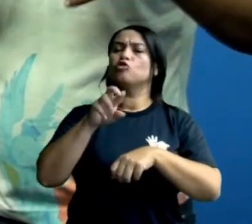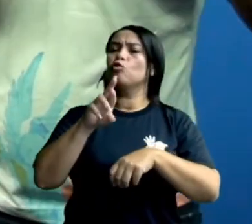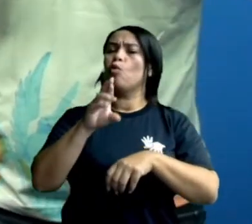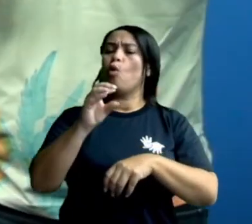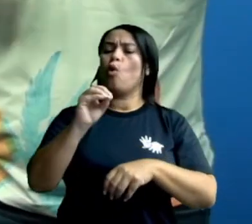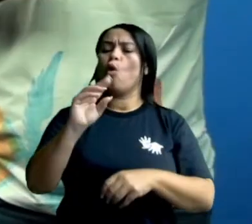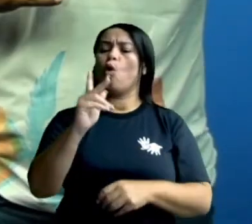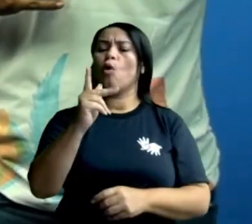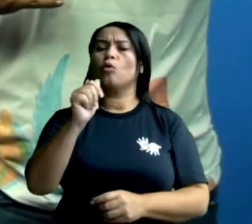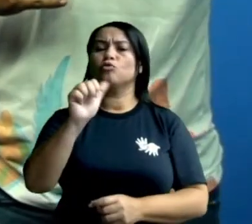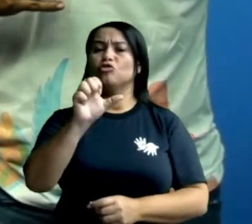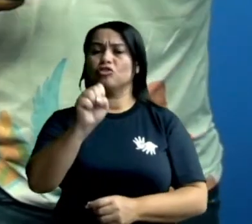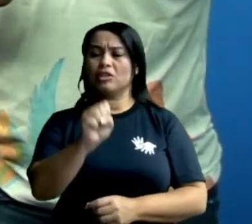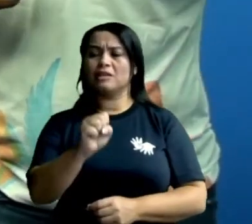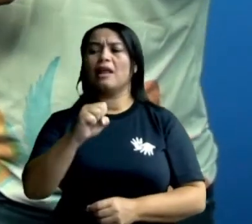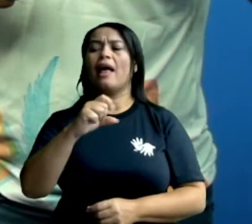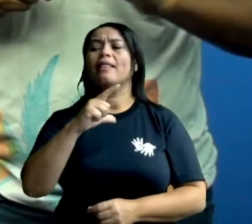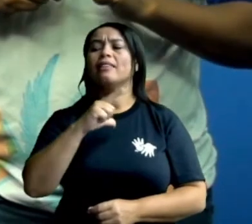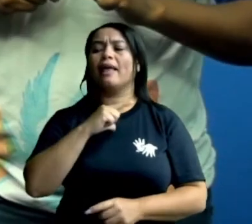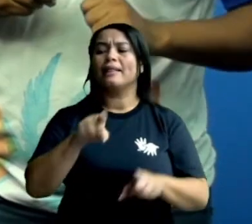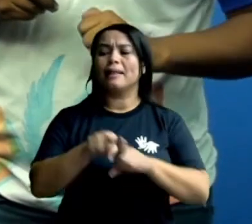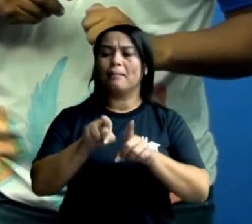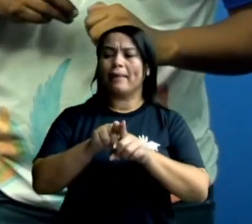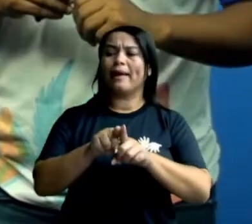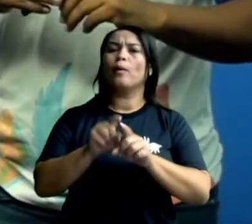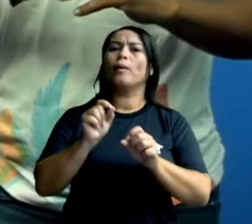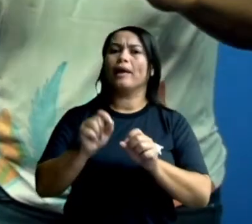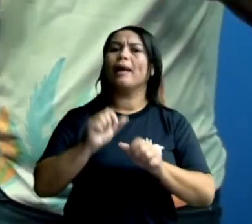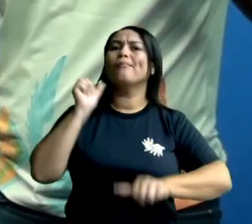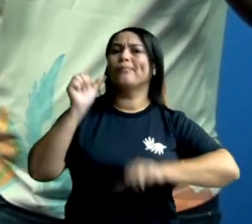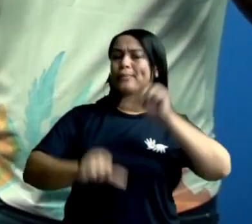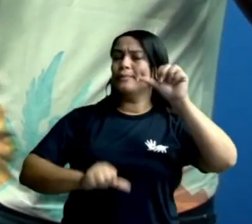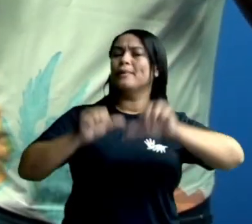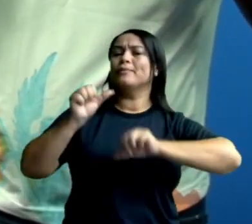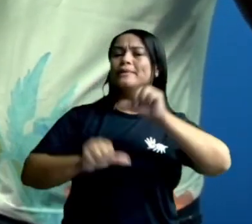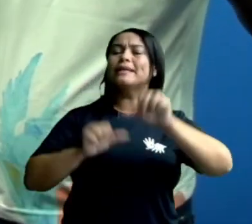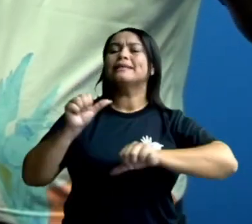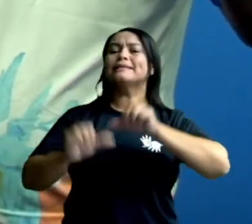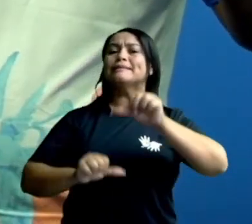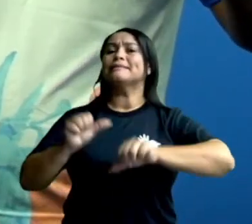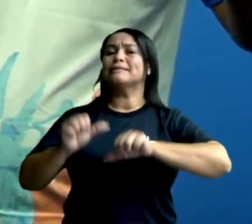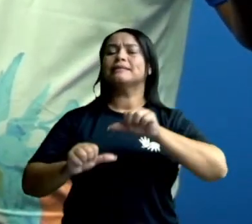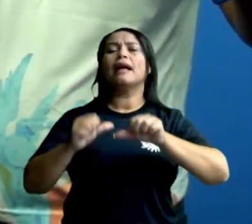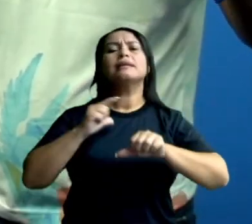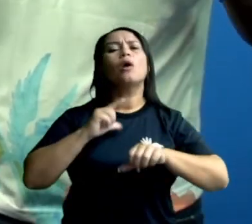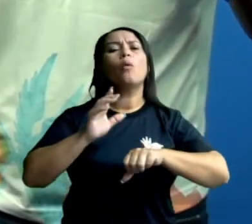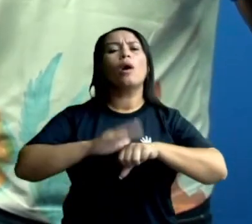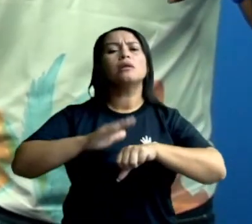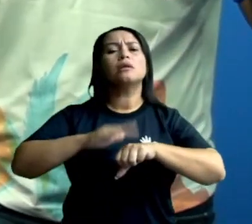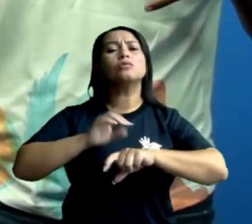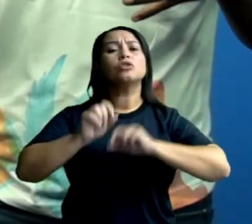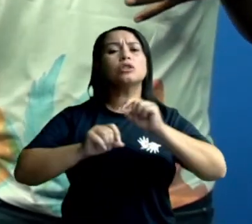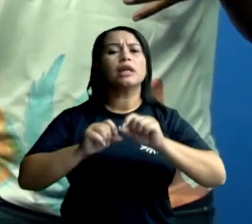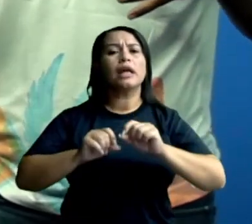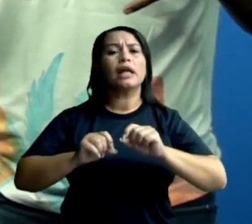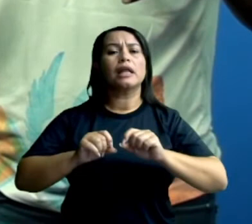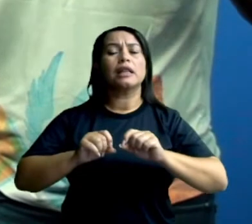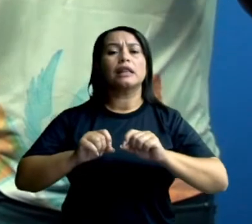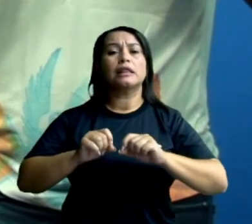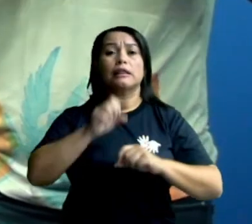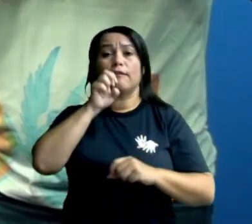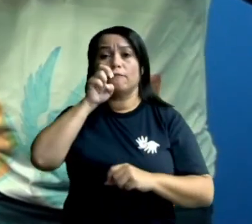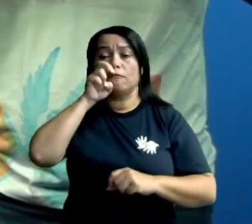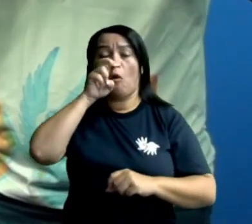dos intempéries. Que palavrão, não é? Intempéries são as ações da força da natureza.